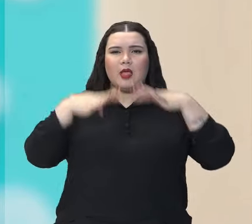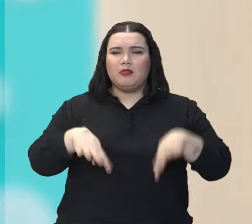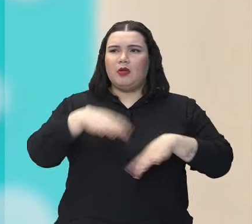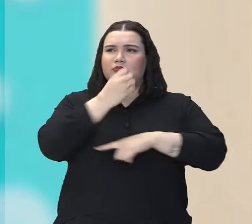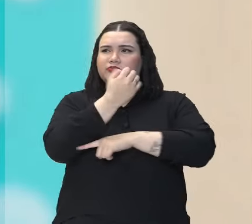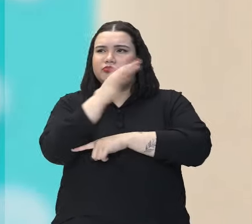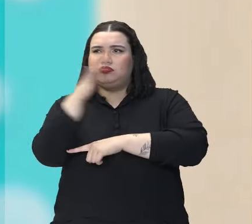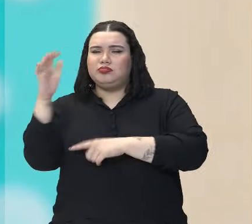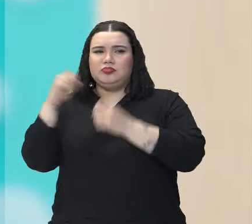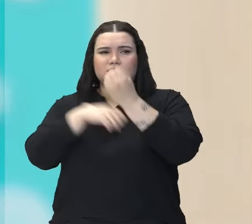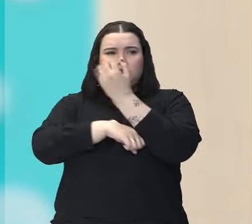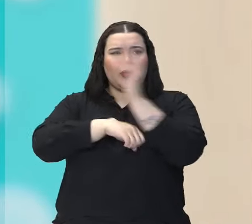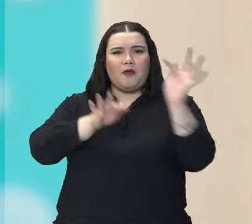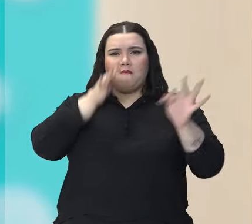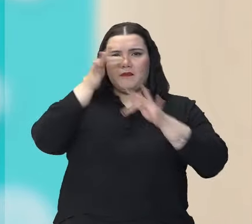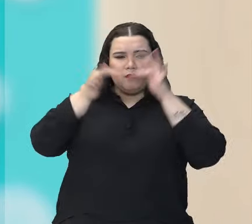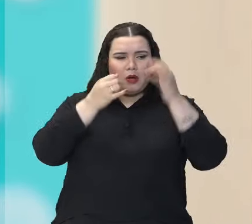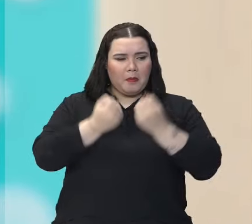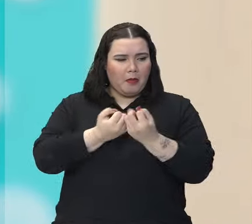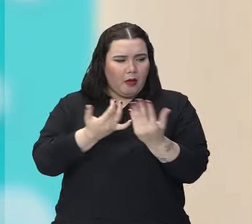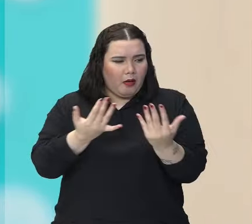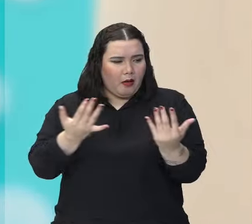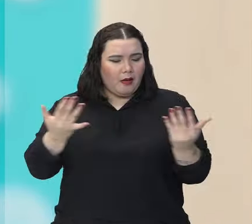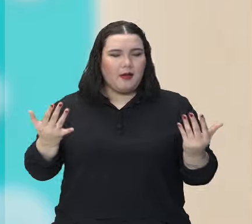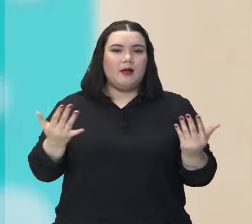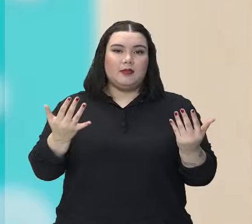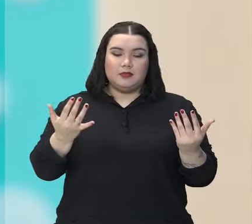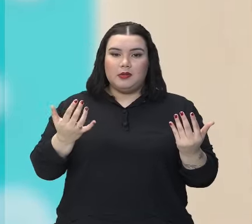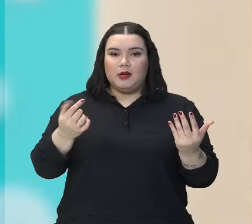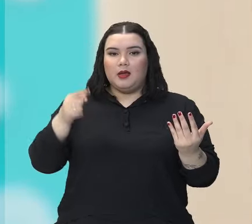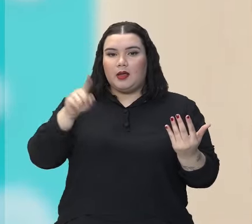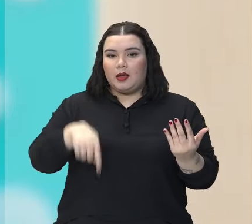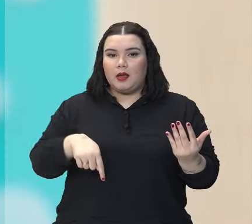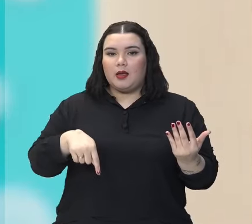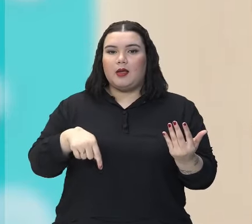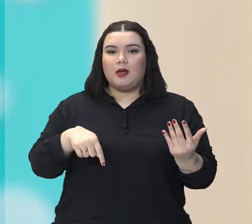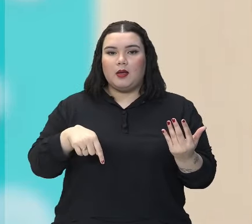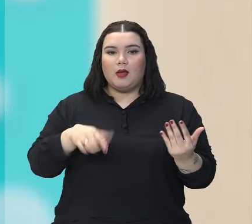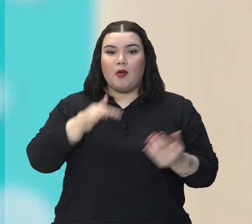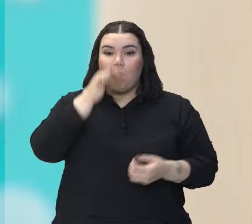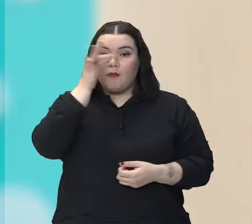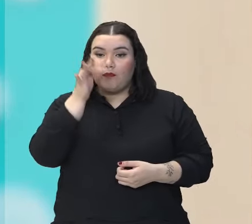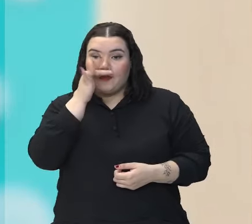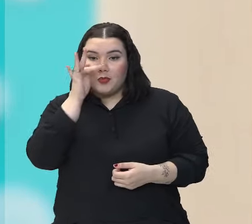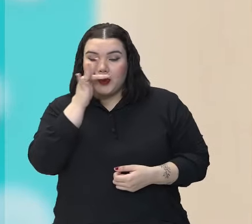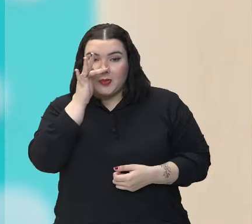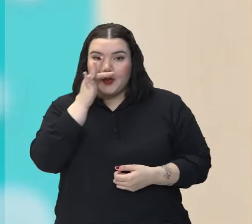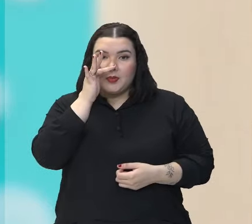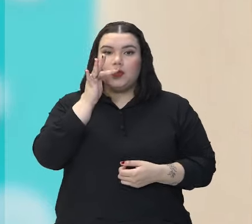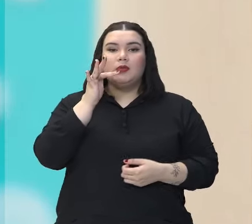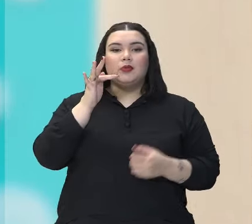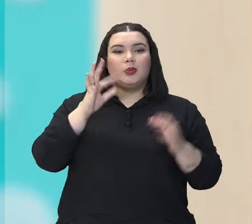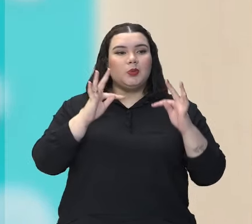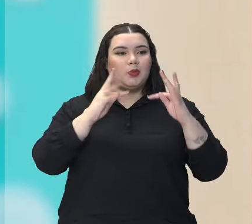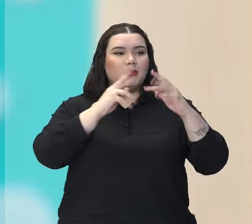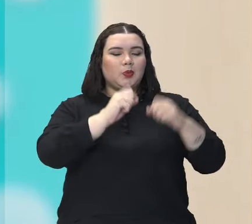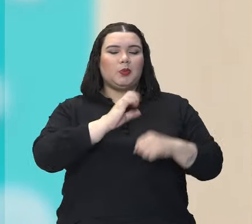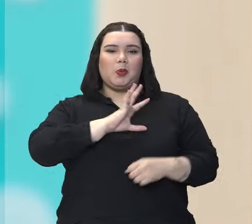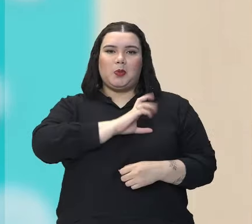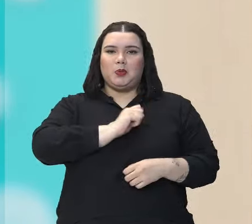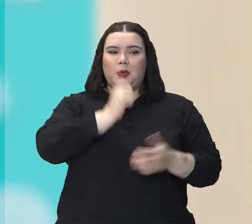Então, é uma flor que todo mundo gosta de